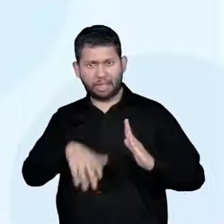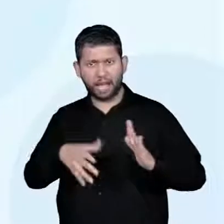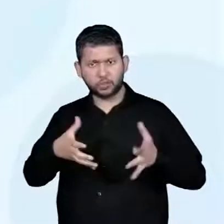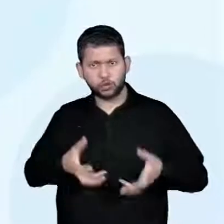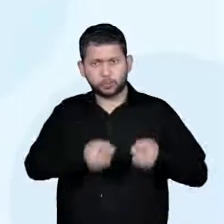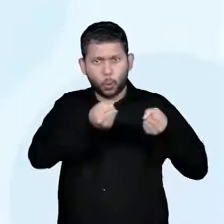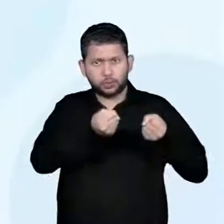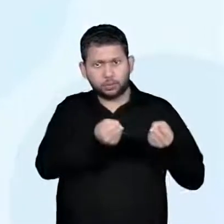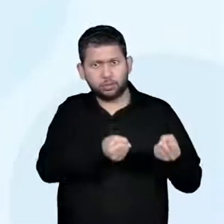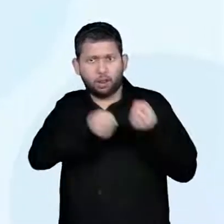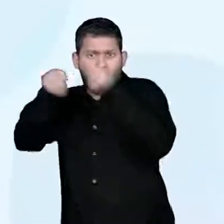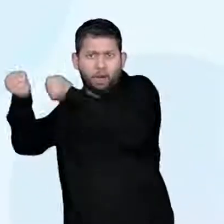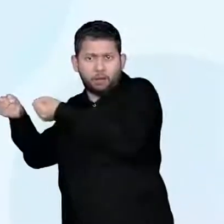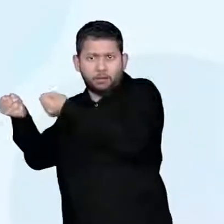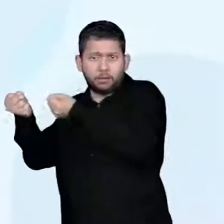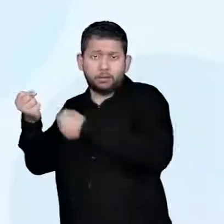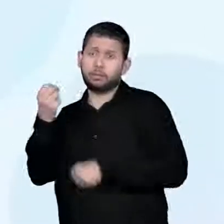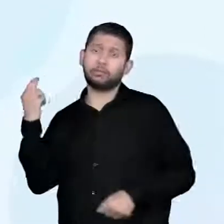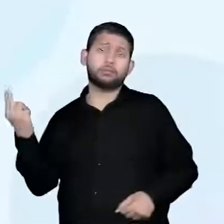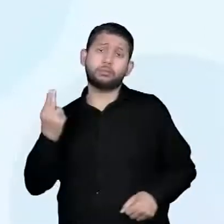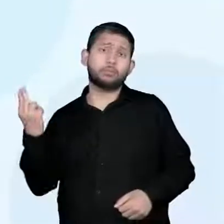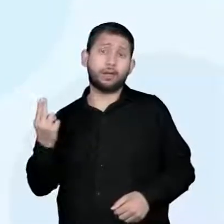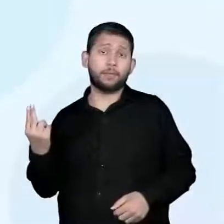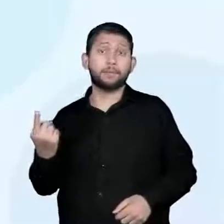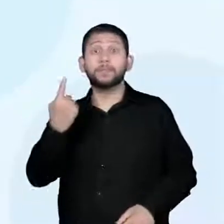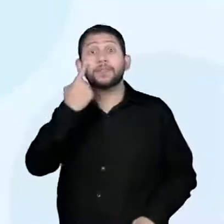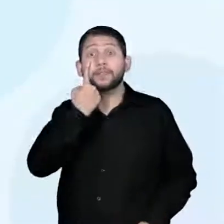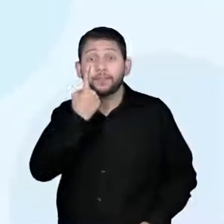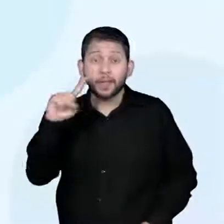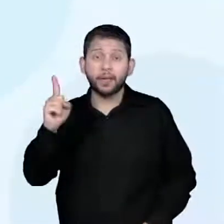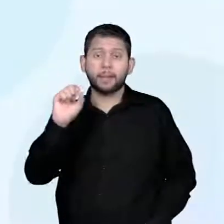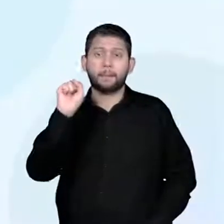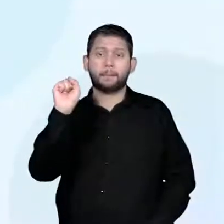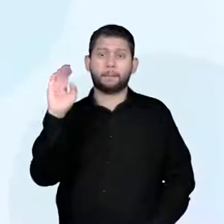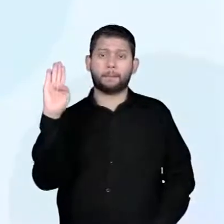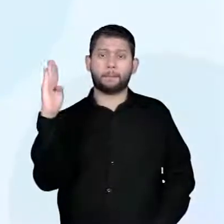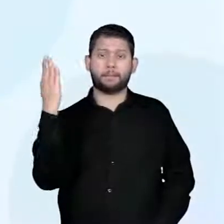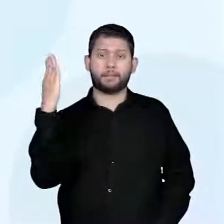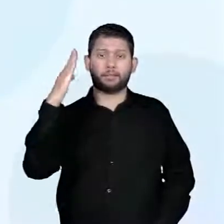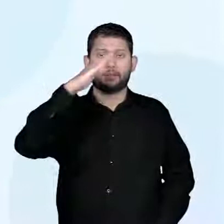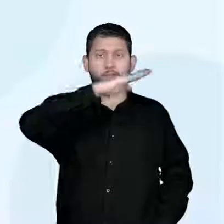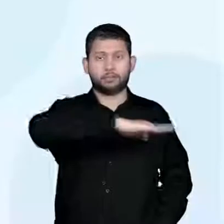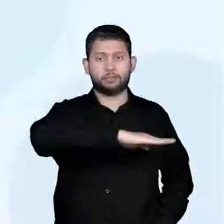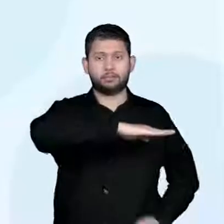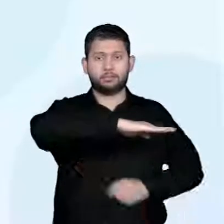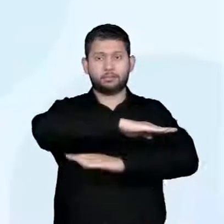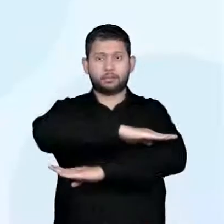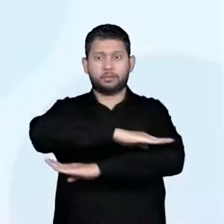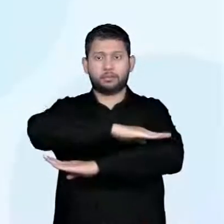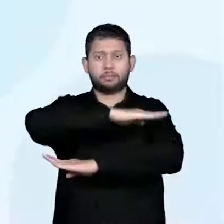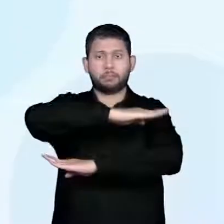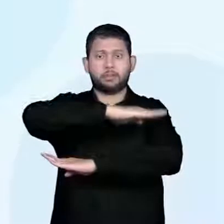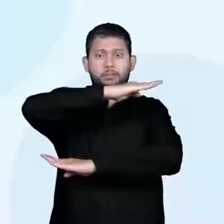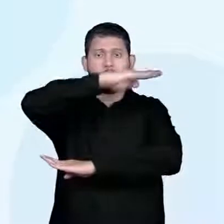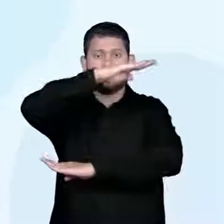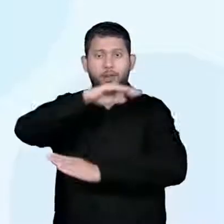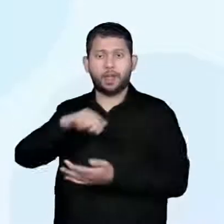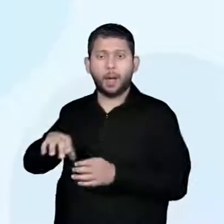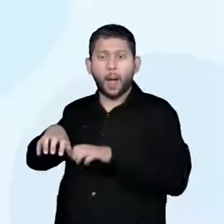O que é taipa, professor? É uma casa que a sua estrutura é feita de barro e